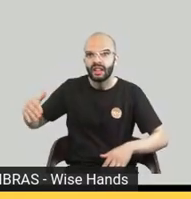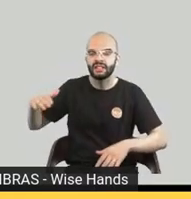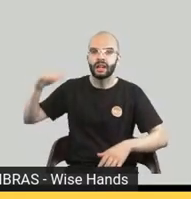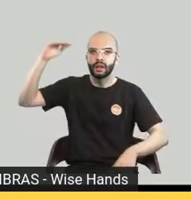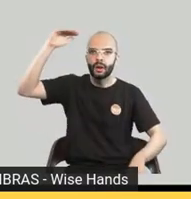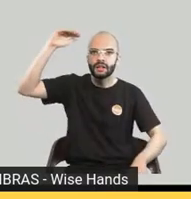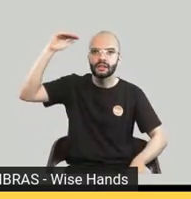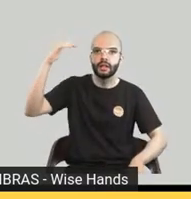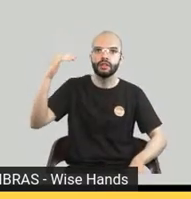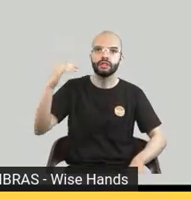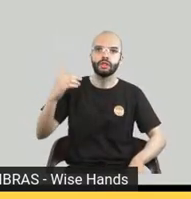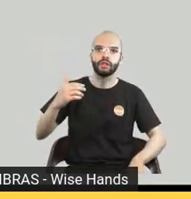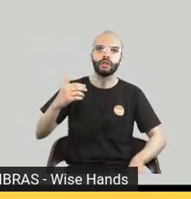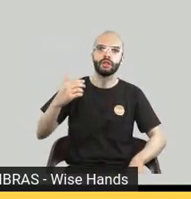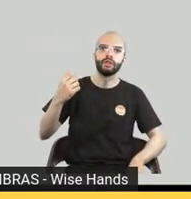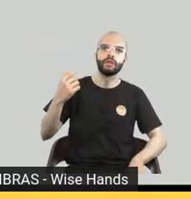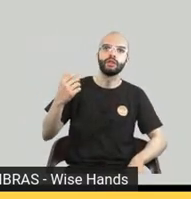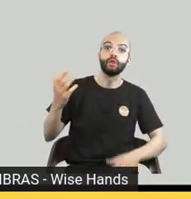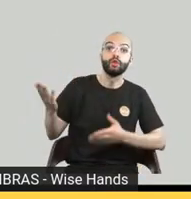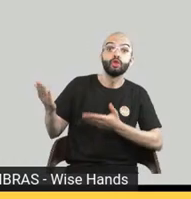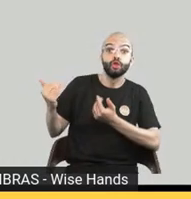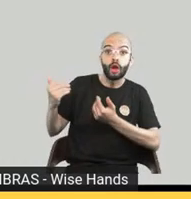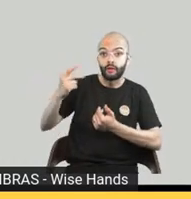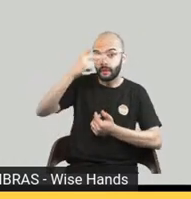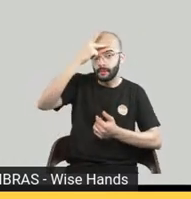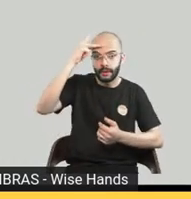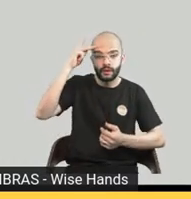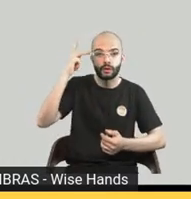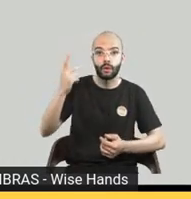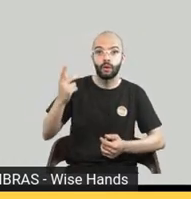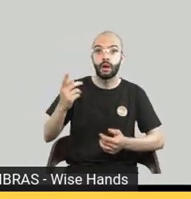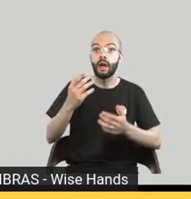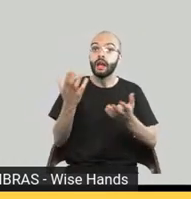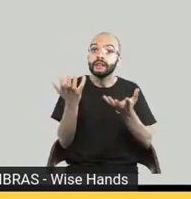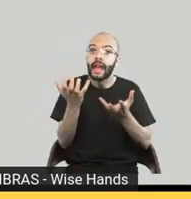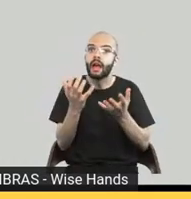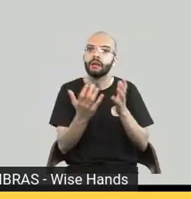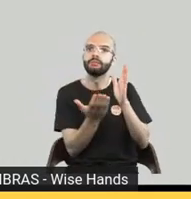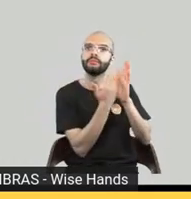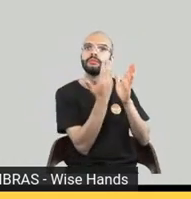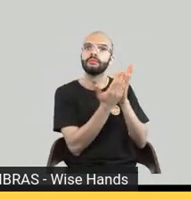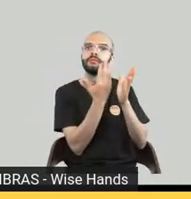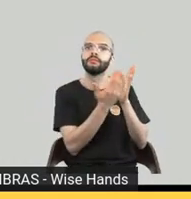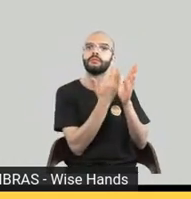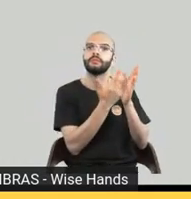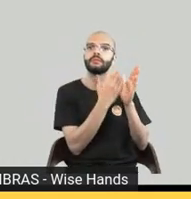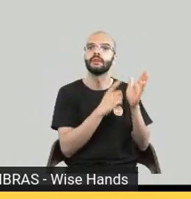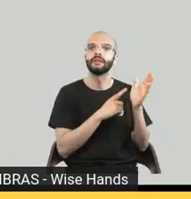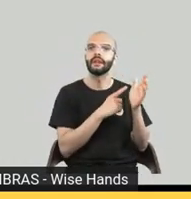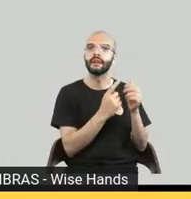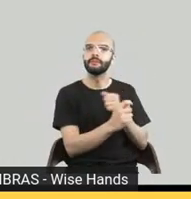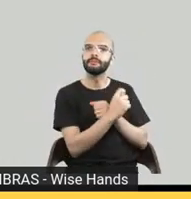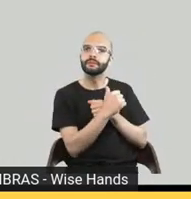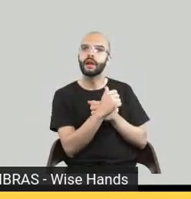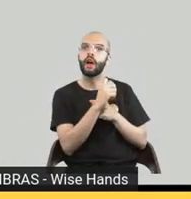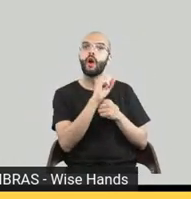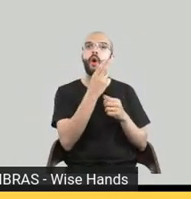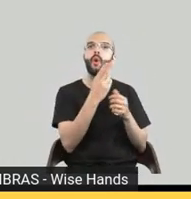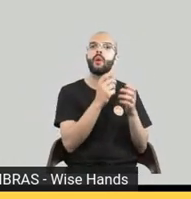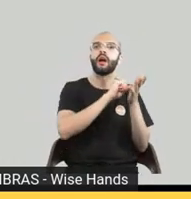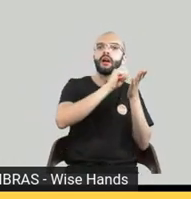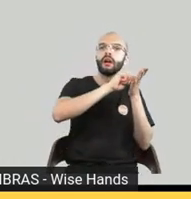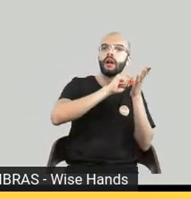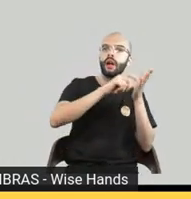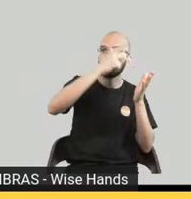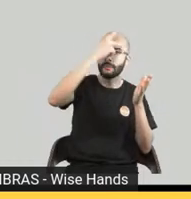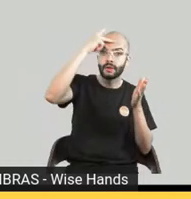querem ter o livro físico querem comprar gostam de livro com brinde livro autografado então eu acho que pra